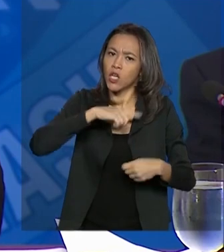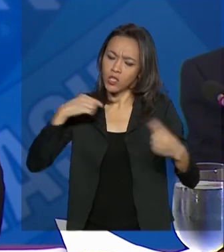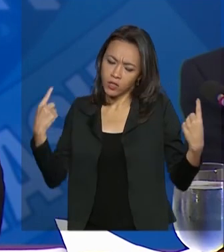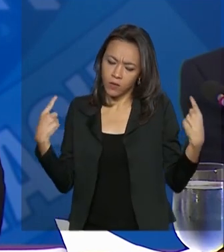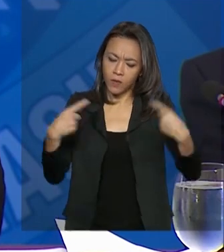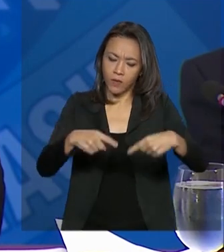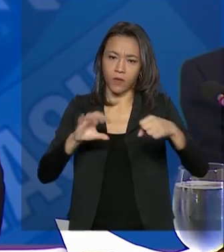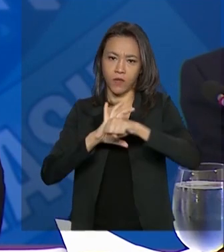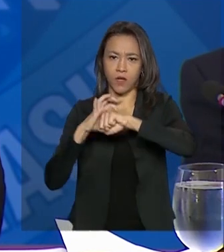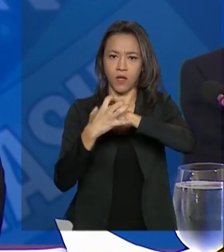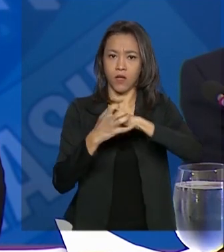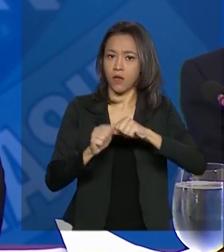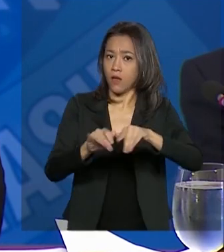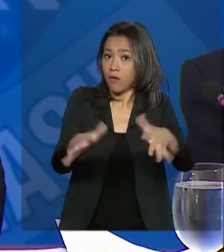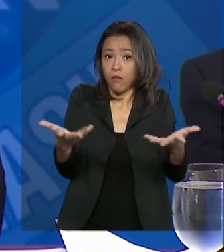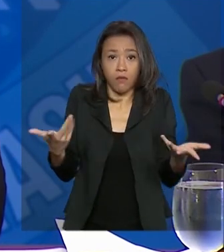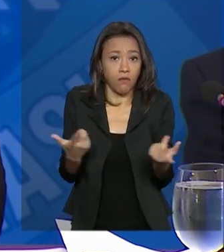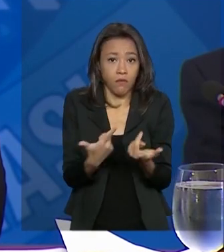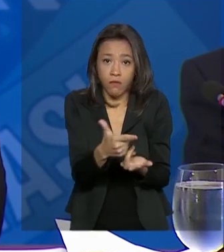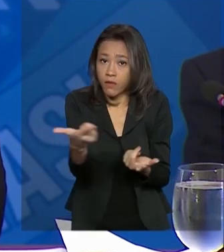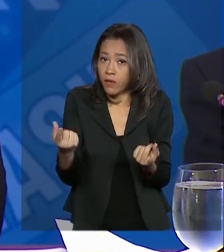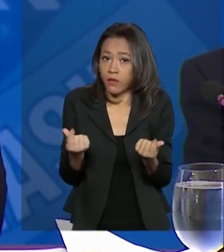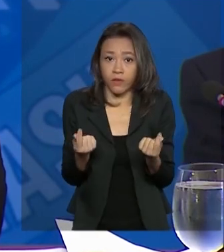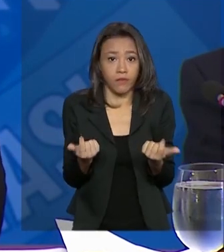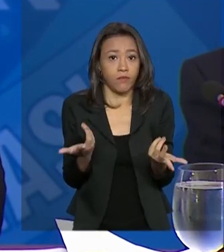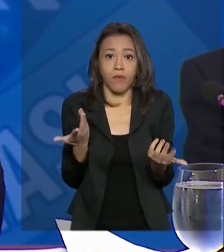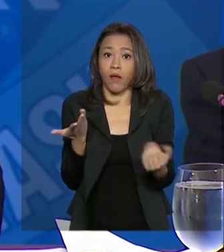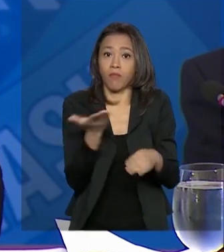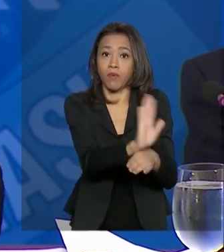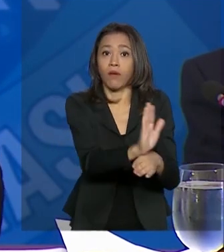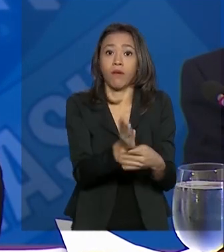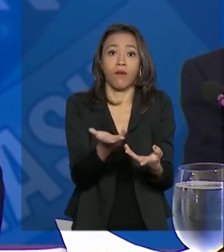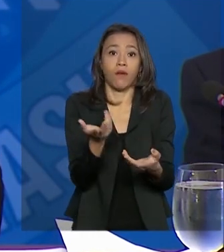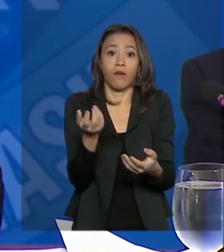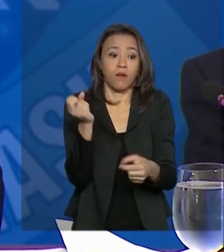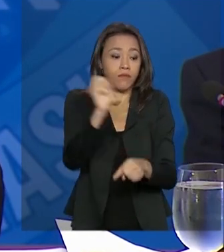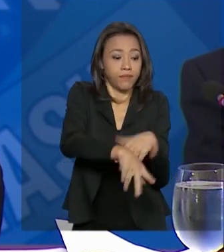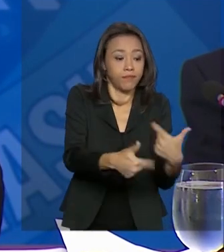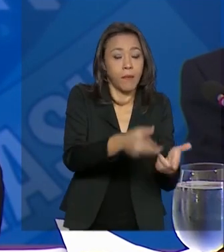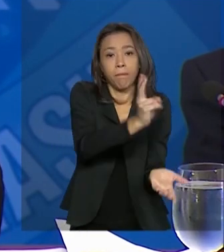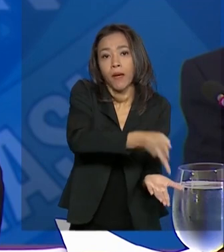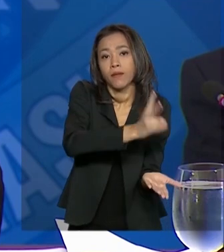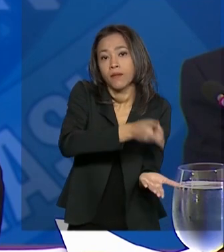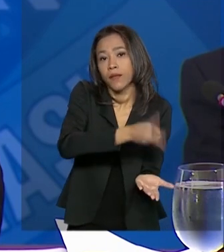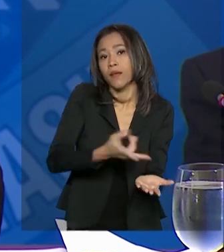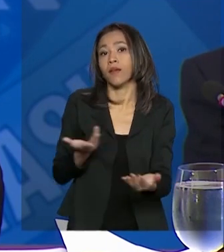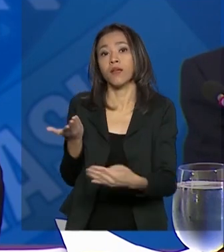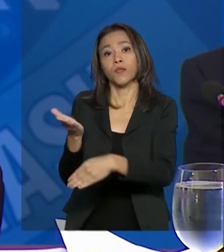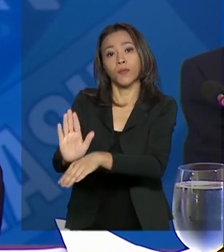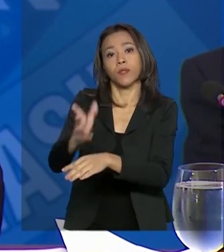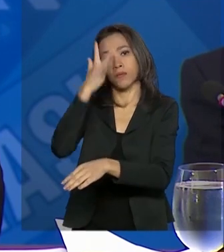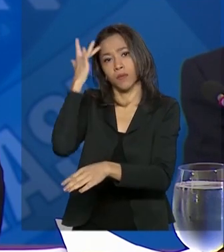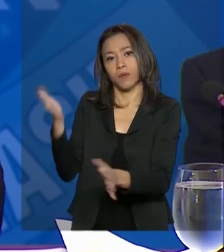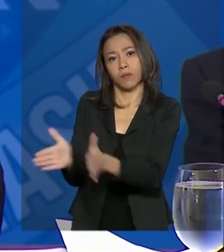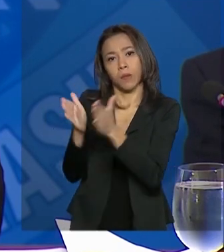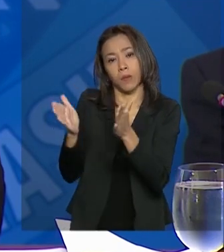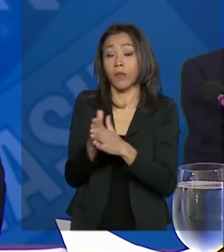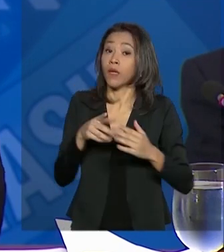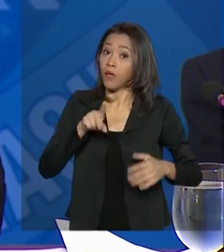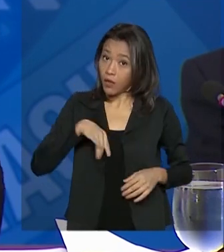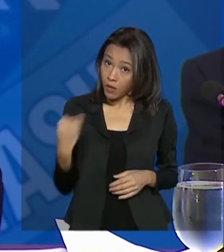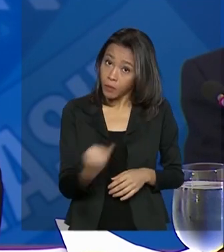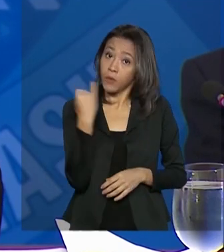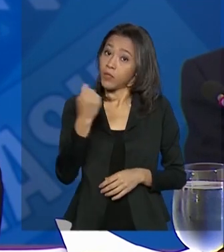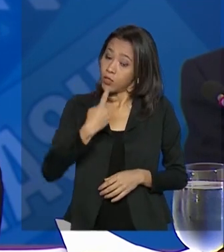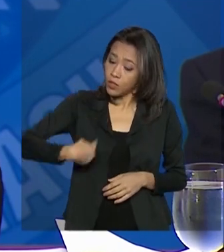doença, a gente não vai ter recursos para dar para a manutenção de emprego e para o amparo aos vulneráveis. É importante que todos nós